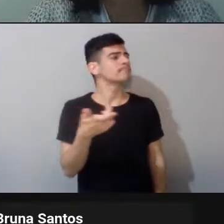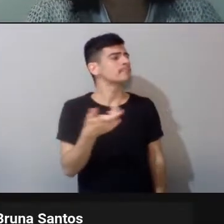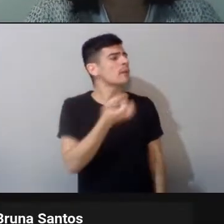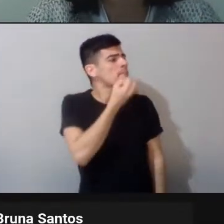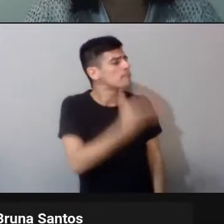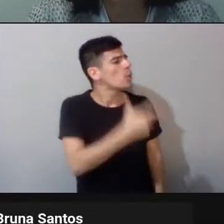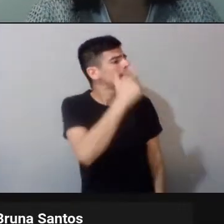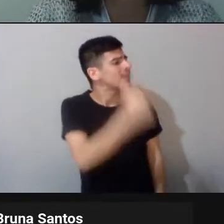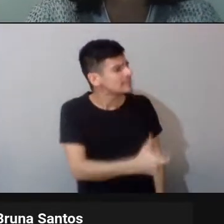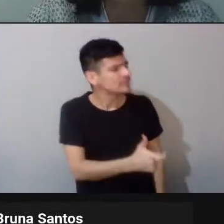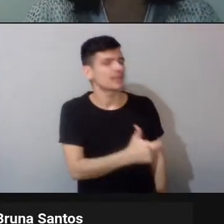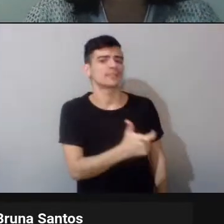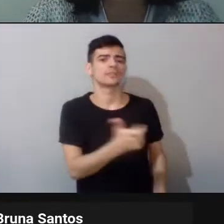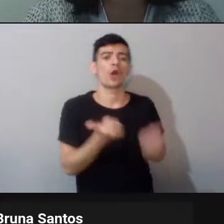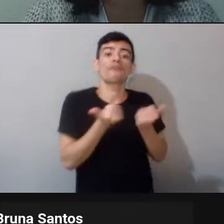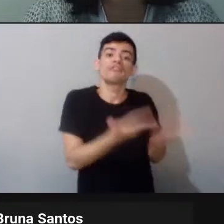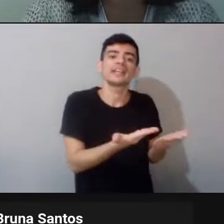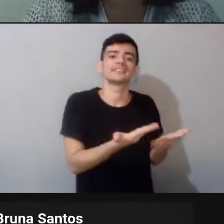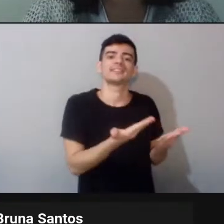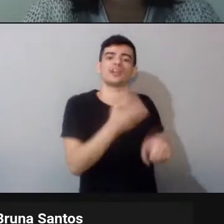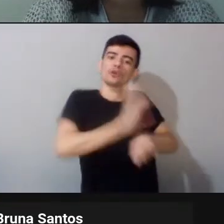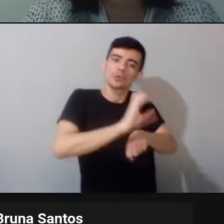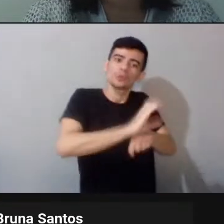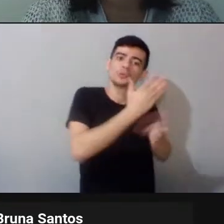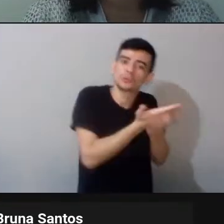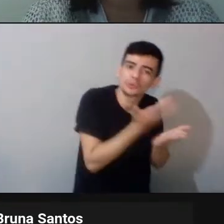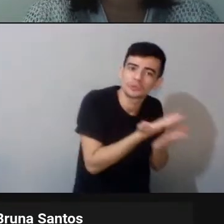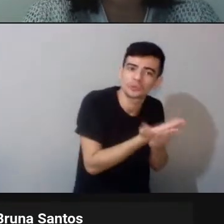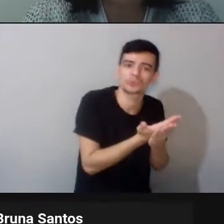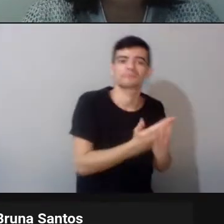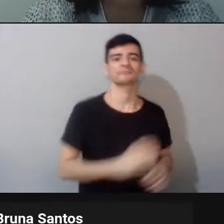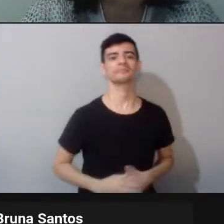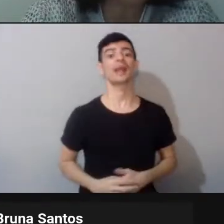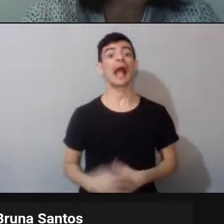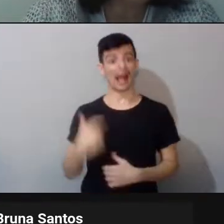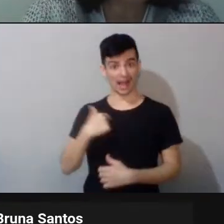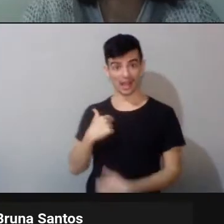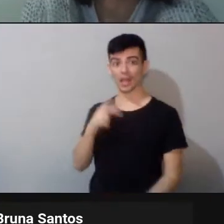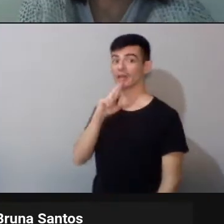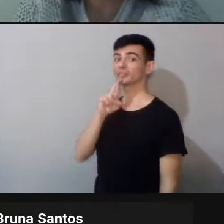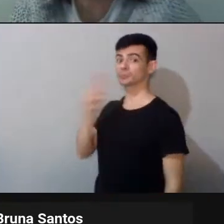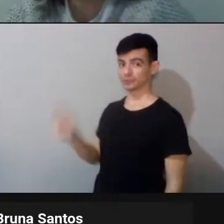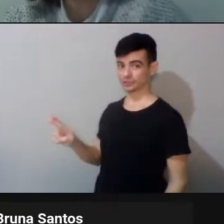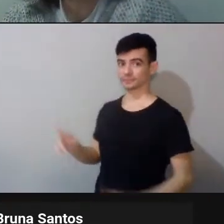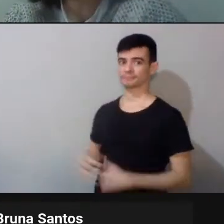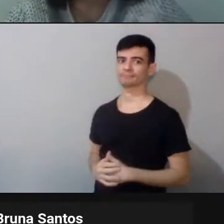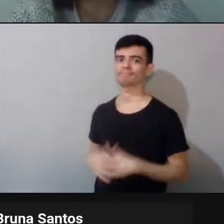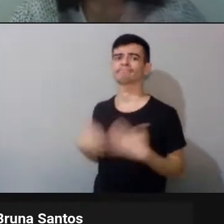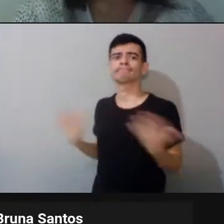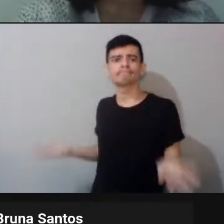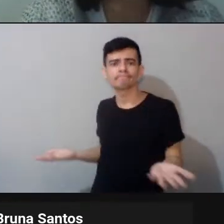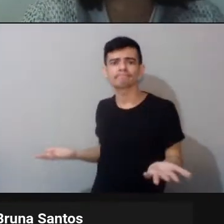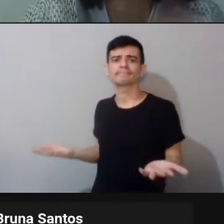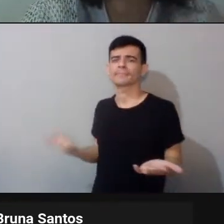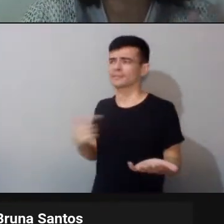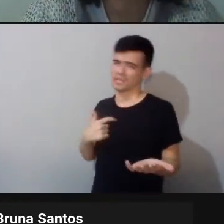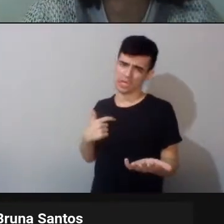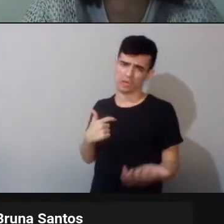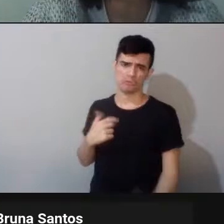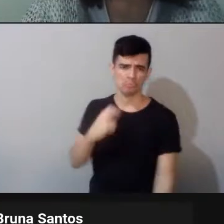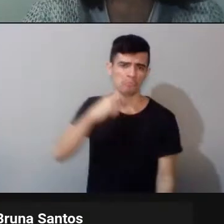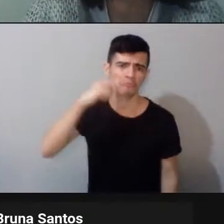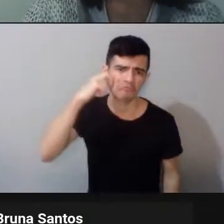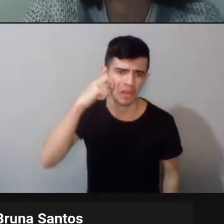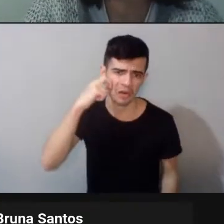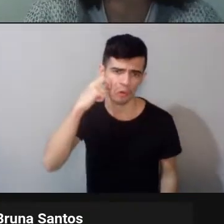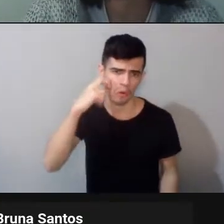fazer, ofertar, o que que você acha? E eu disse assim pra ele, eu vou dizer porque eu não tenho vergonha, porque eu acho que a gente vai